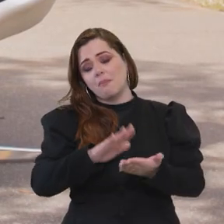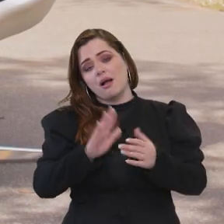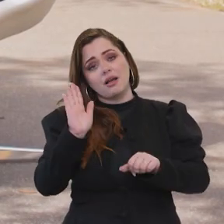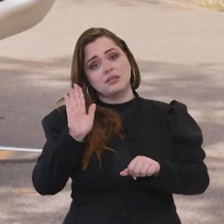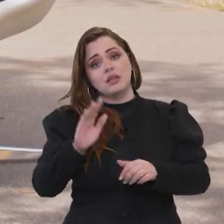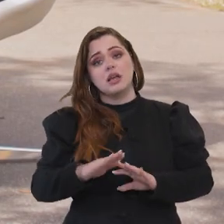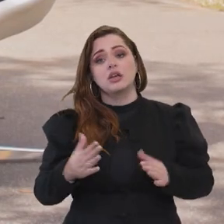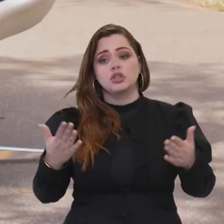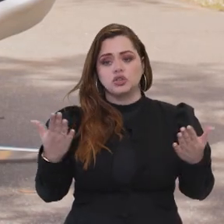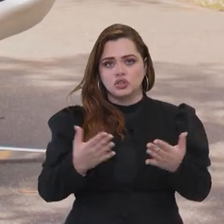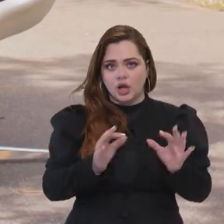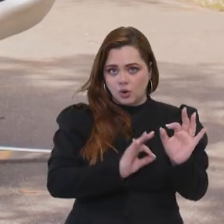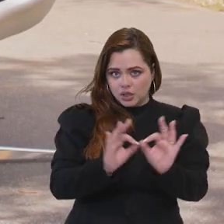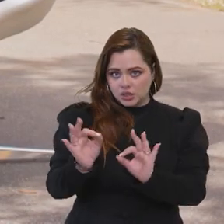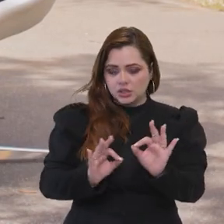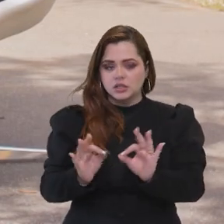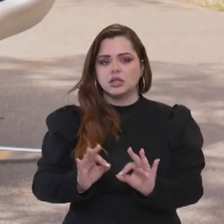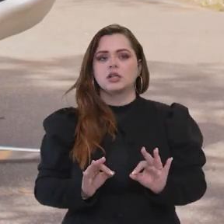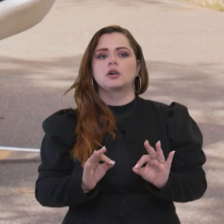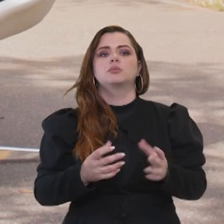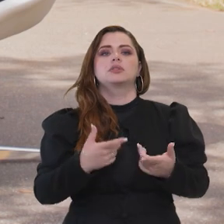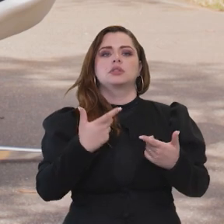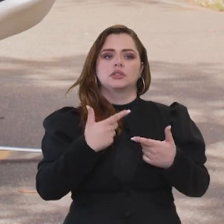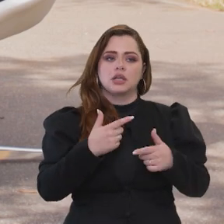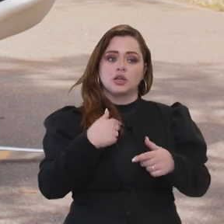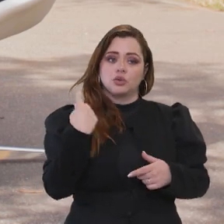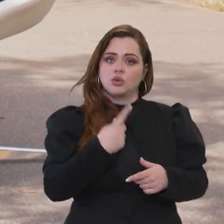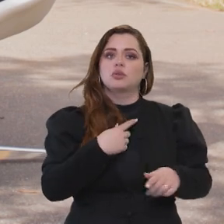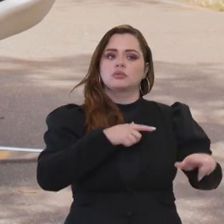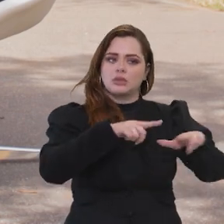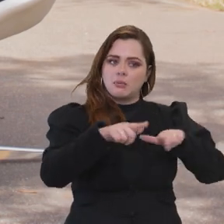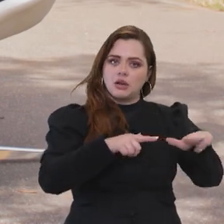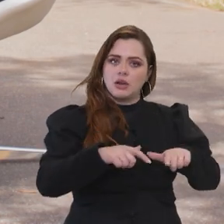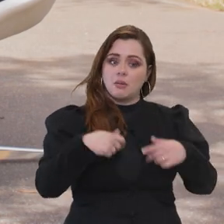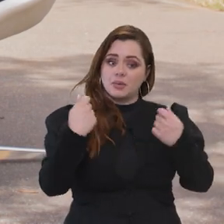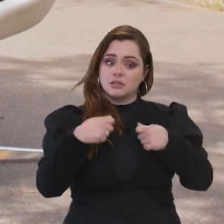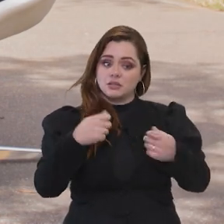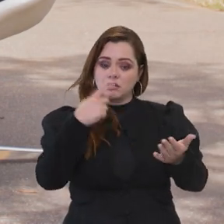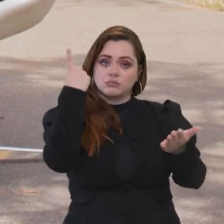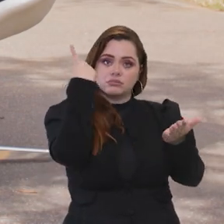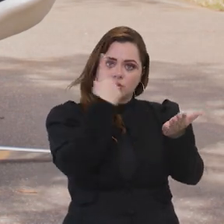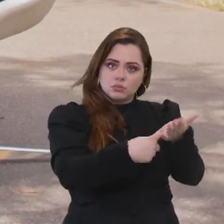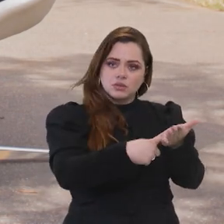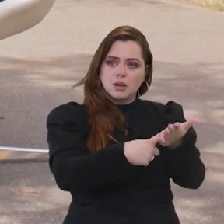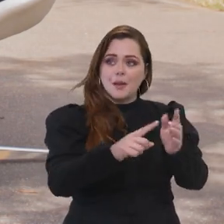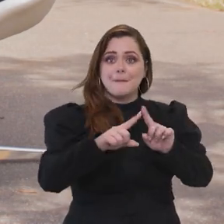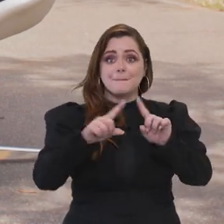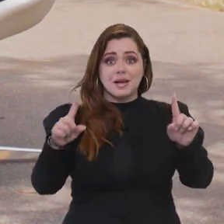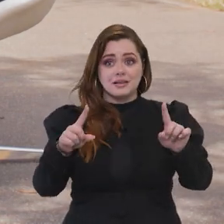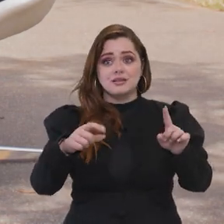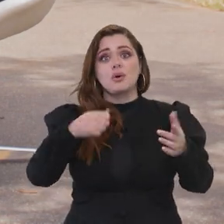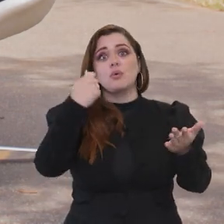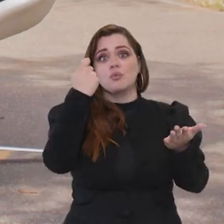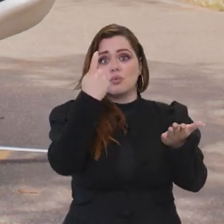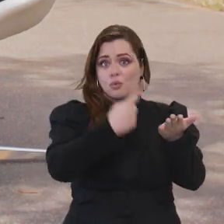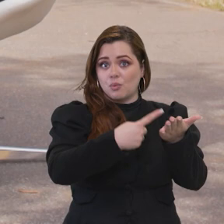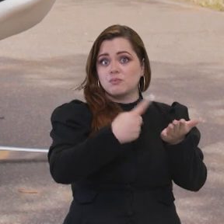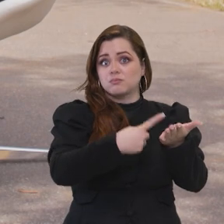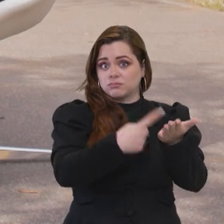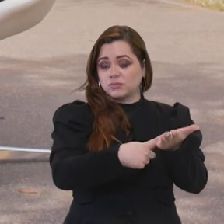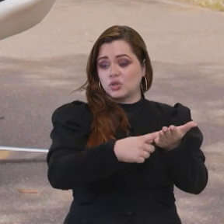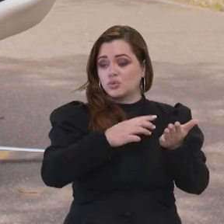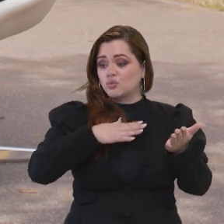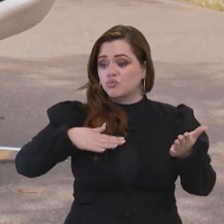Já fizemos esse dever de casa e vamos continuar fazendo, porque nós temos o compromisso. Mas esse compromisso é o compromisso do Brasil. E qual é o